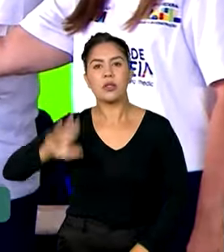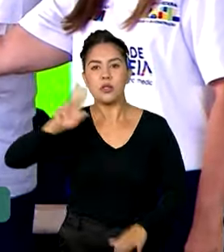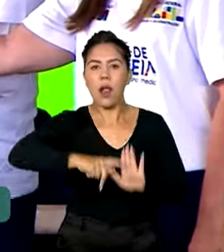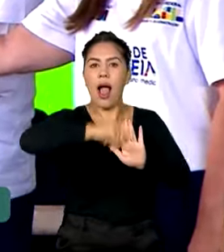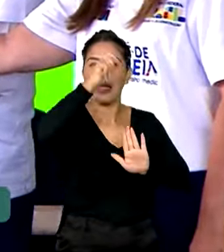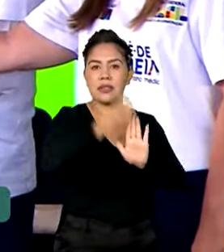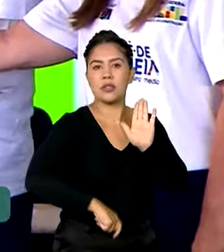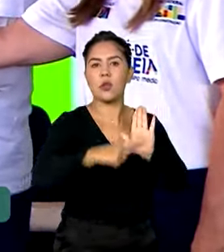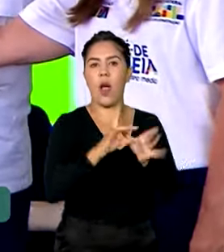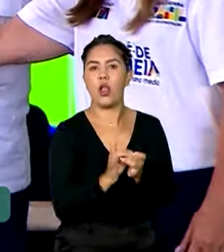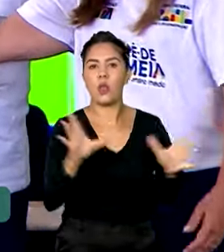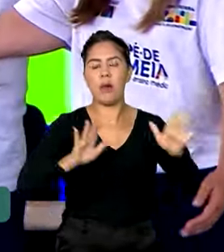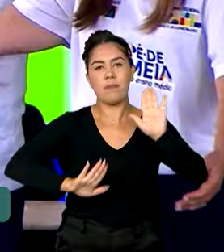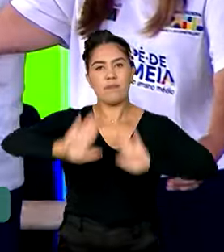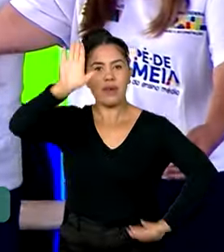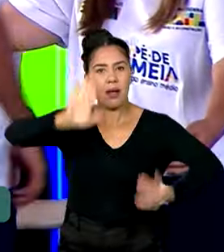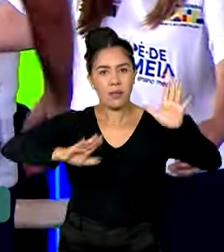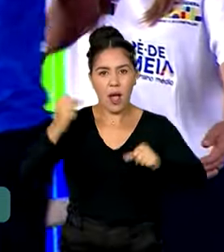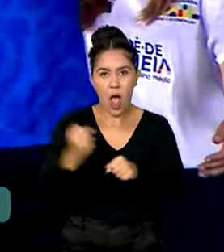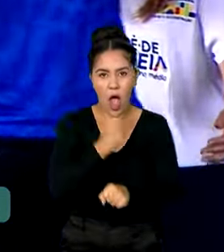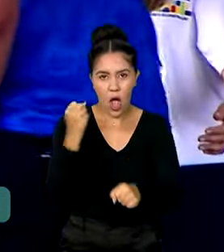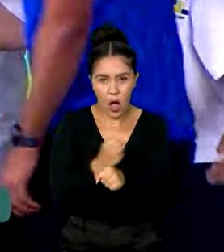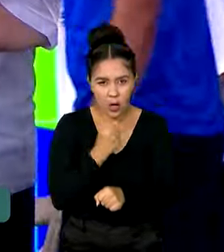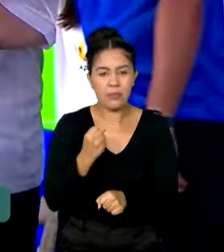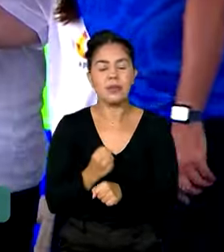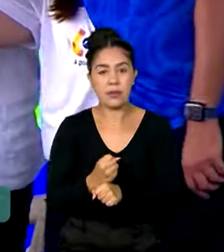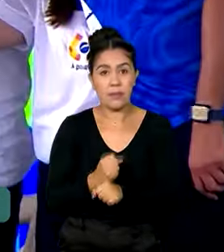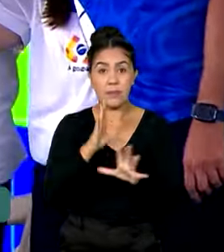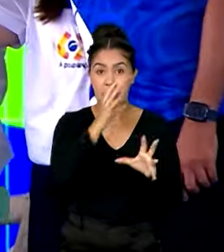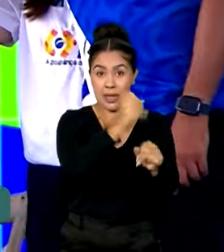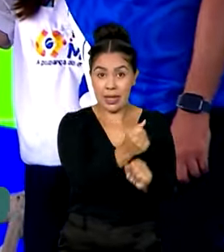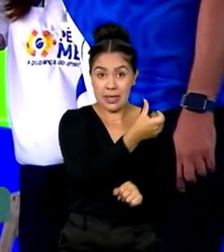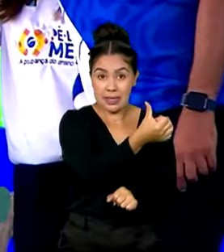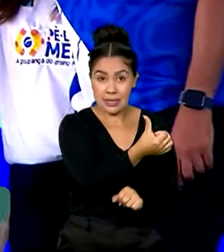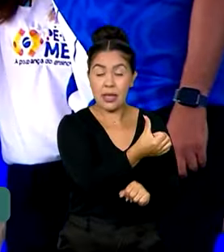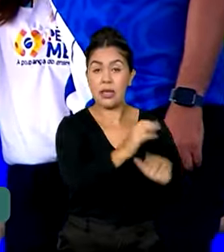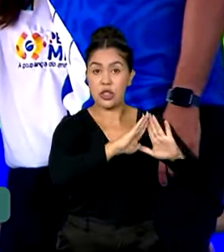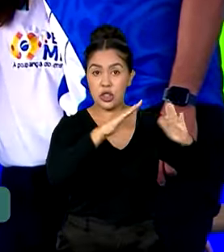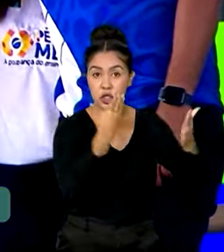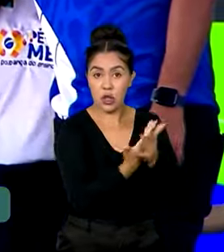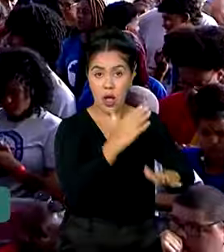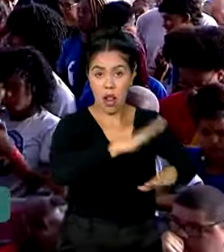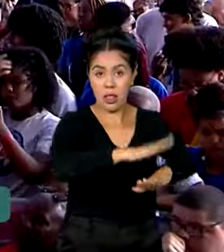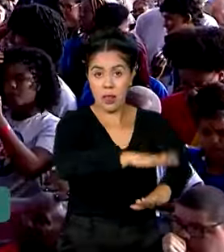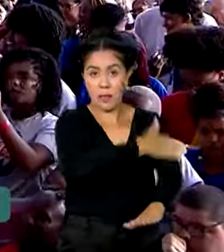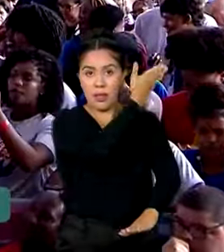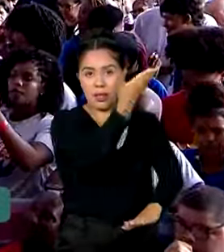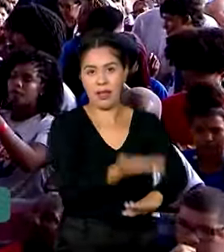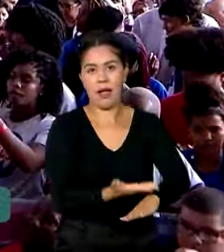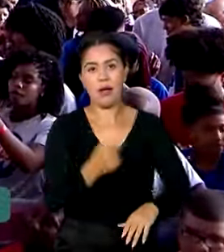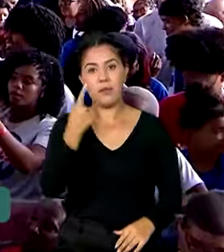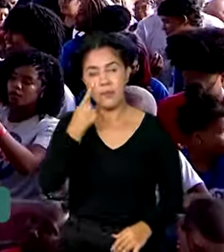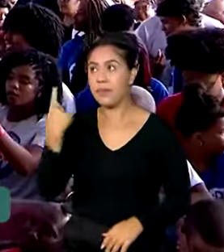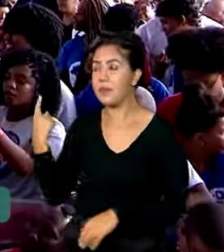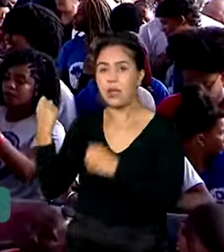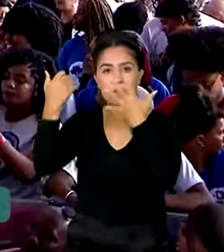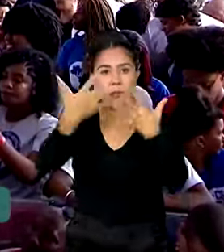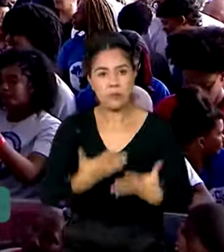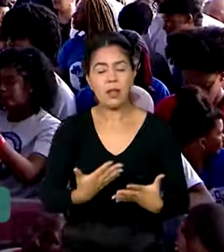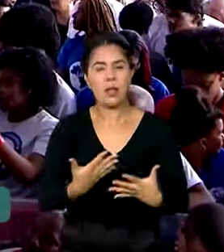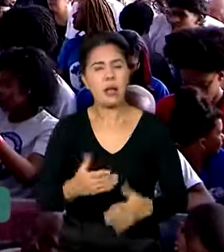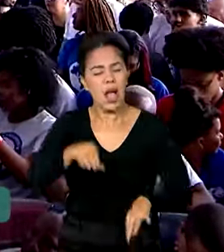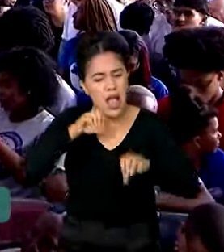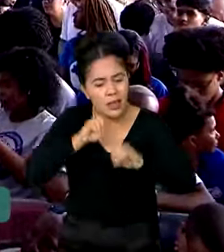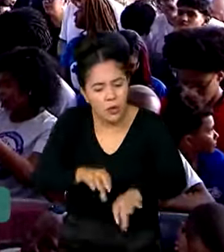licitação das primeiras obras deste pacote, seis escolas em tempo integral. A educação é a